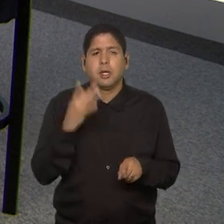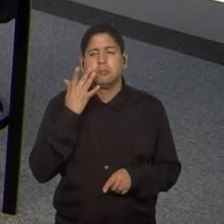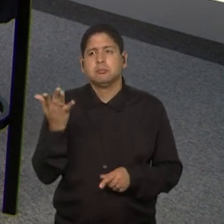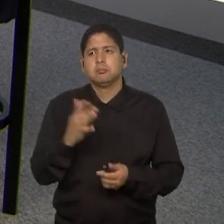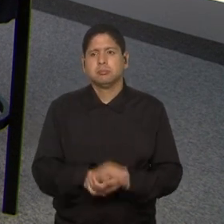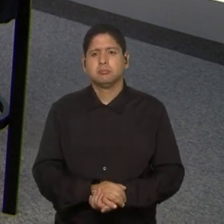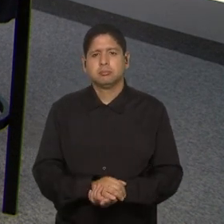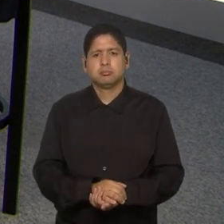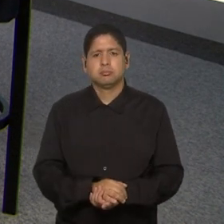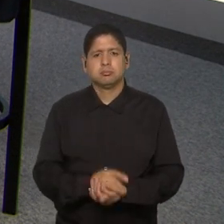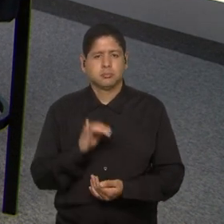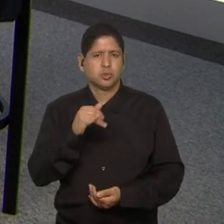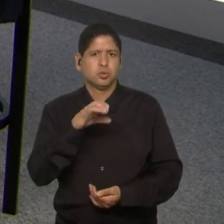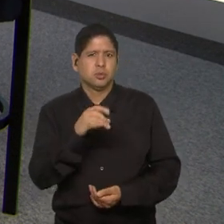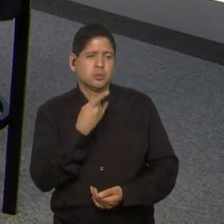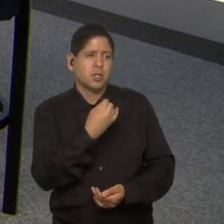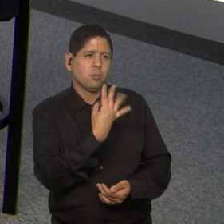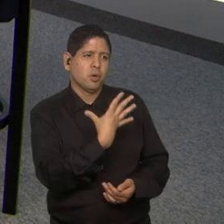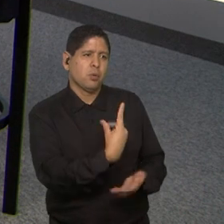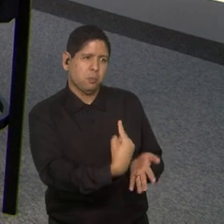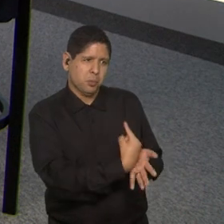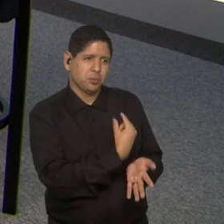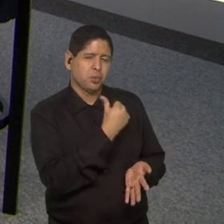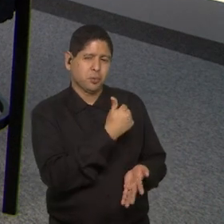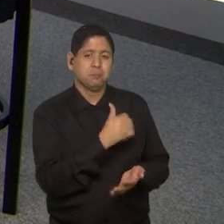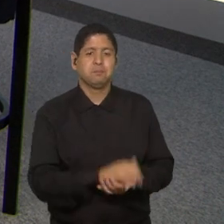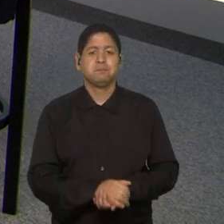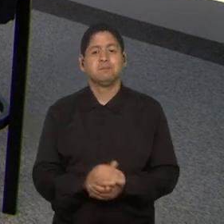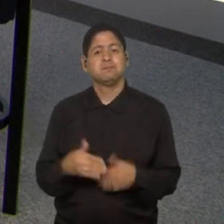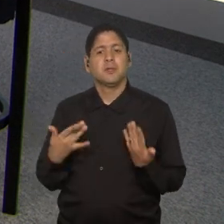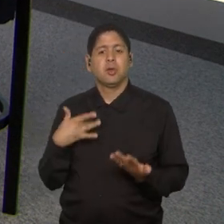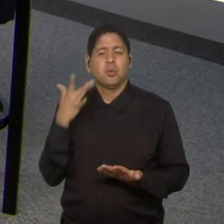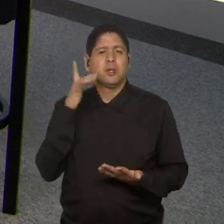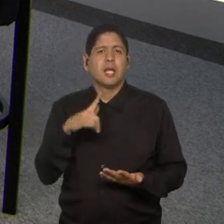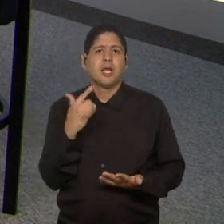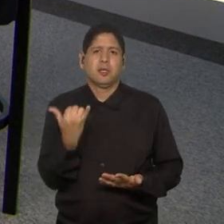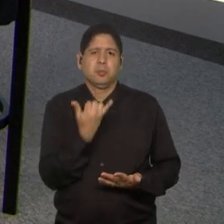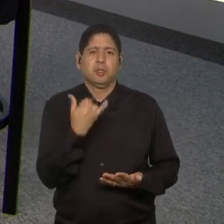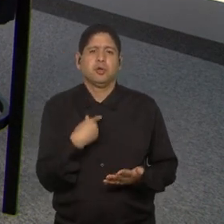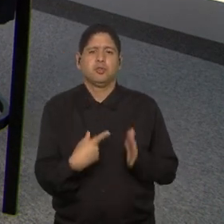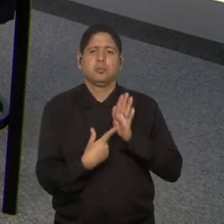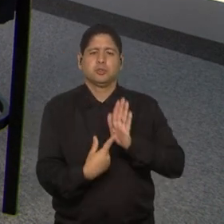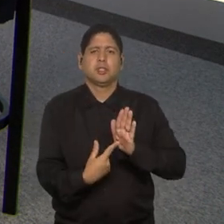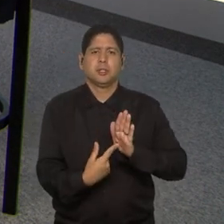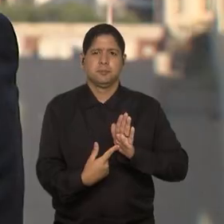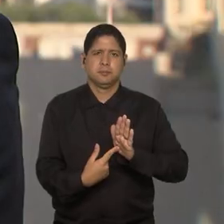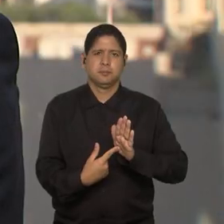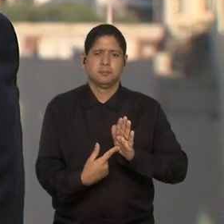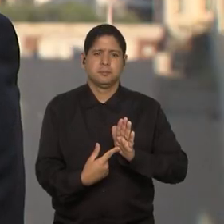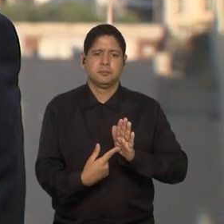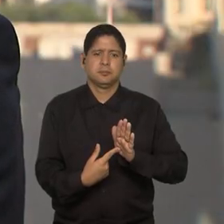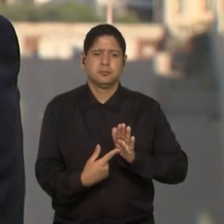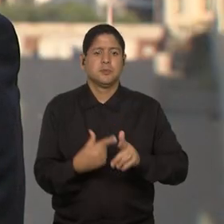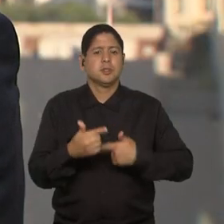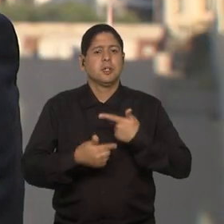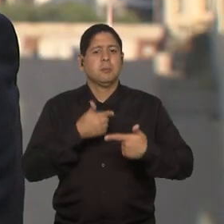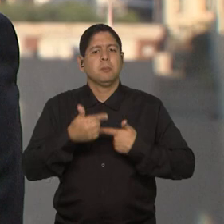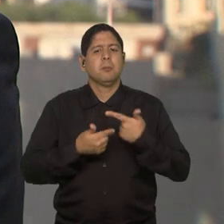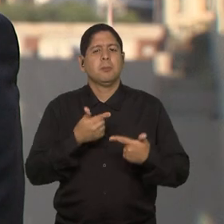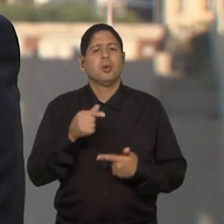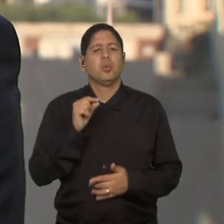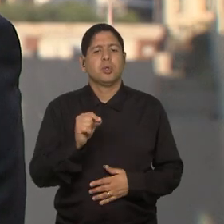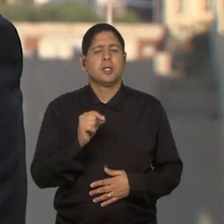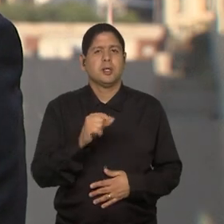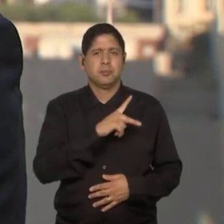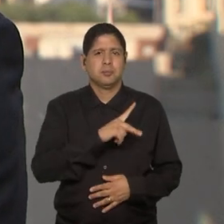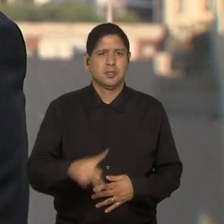Bom, de novo, ótima pergunta. Eu acho que é importante a gente destacar o trabalho que